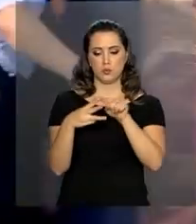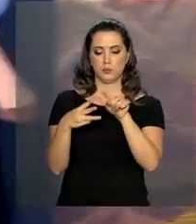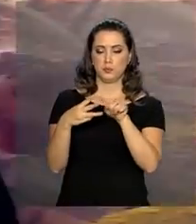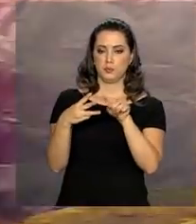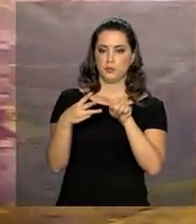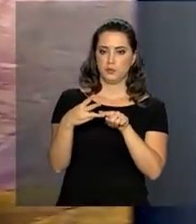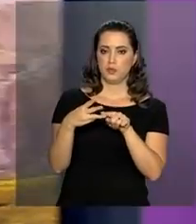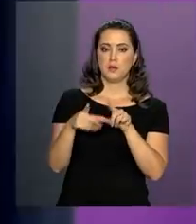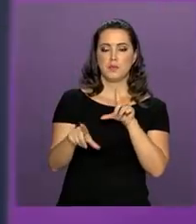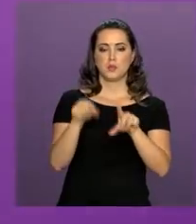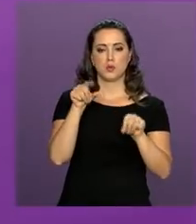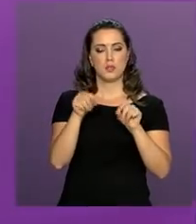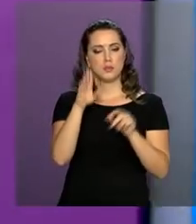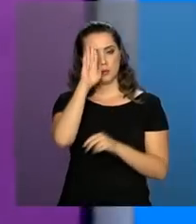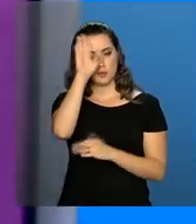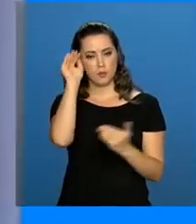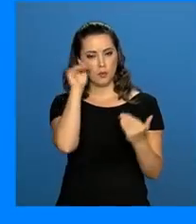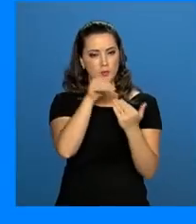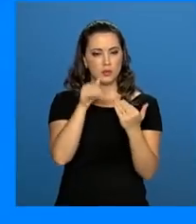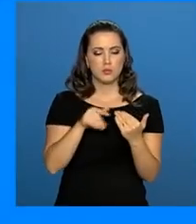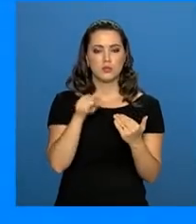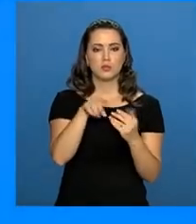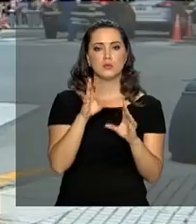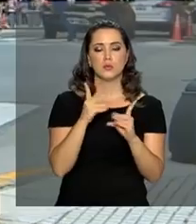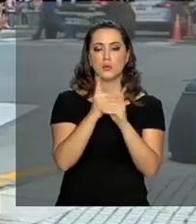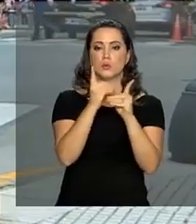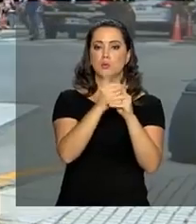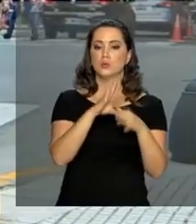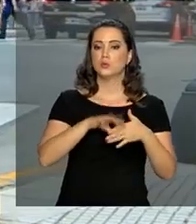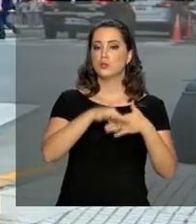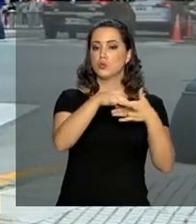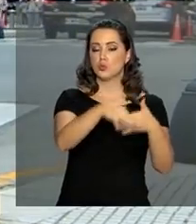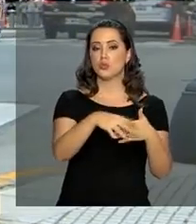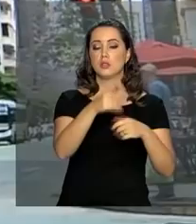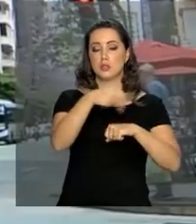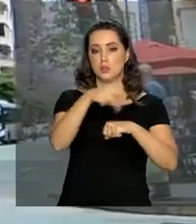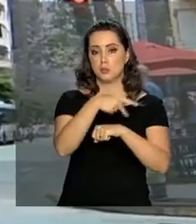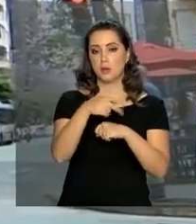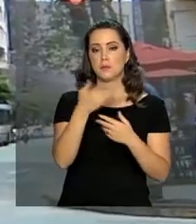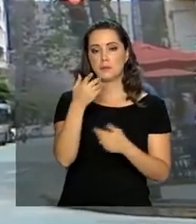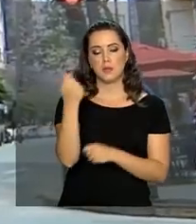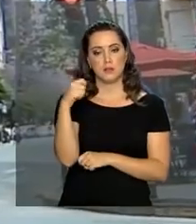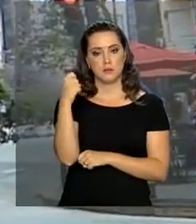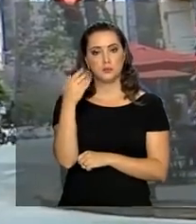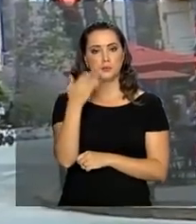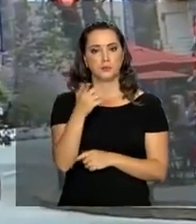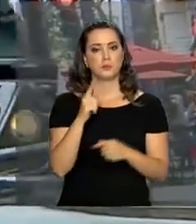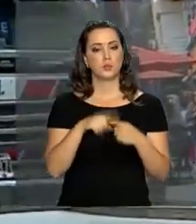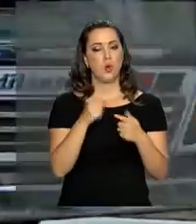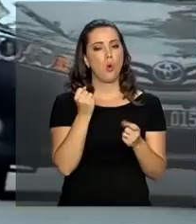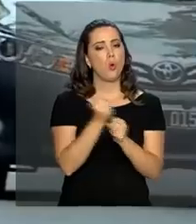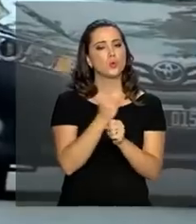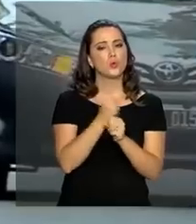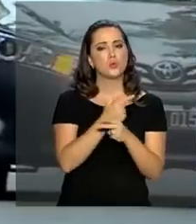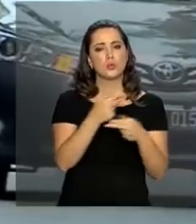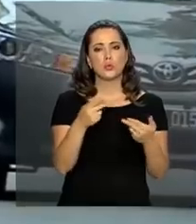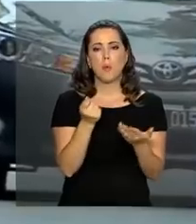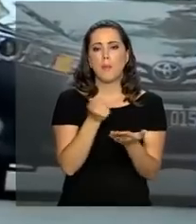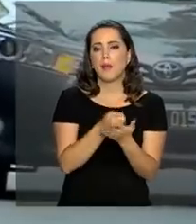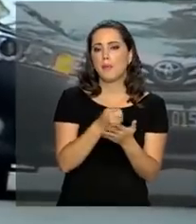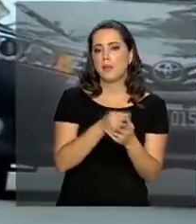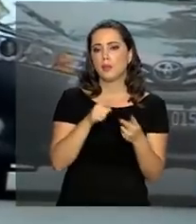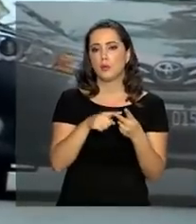foram escolhidos como prioritários para o encontro de chefes de Estado em Buenos Aires. O financiamento da infraestrutura, a segurança